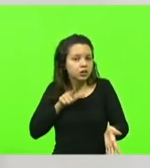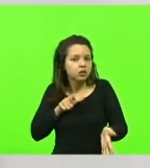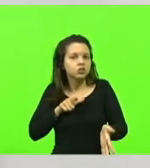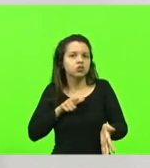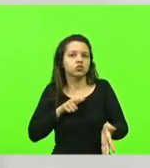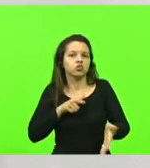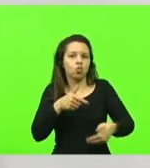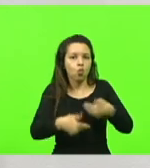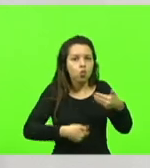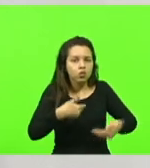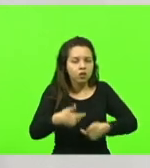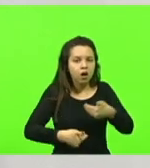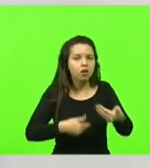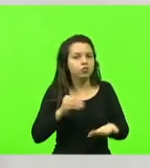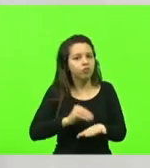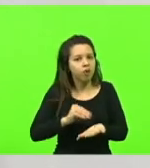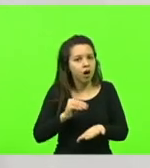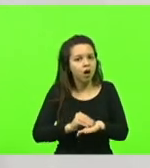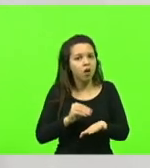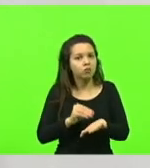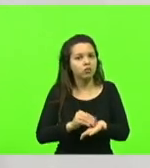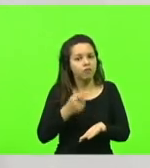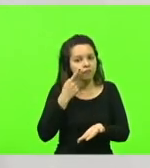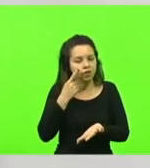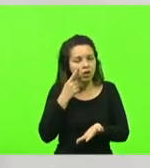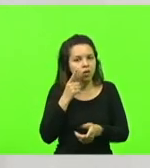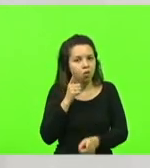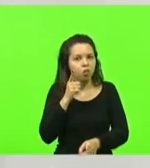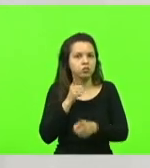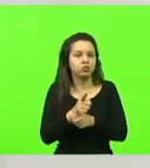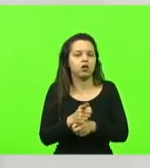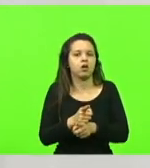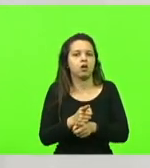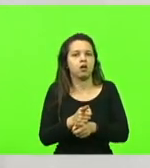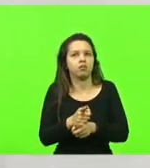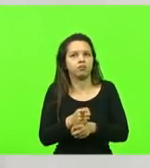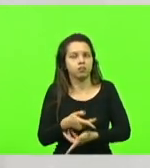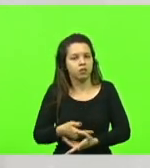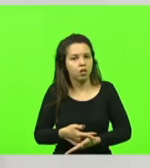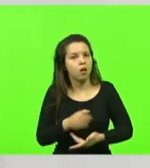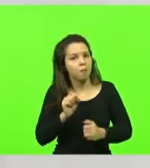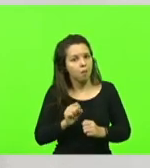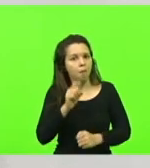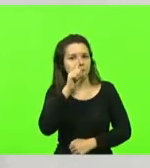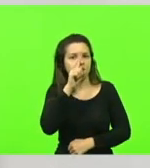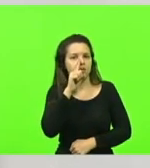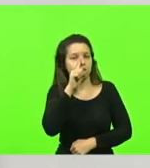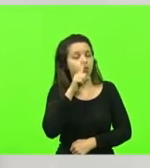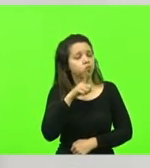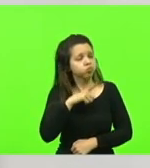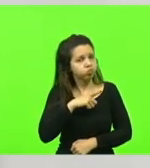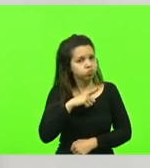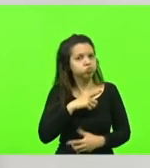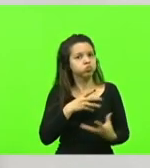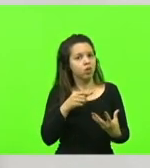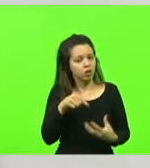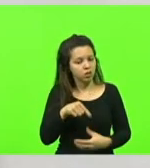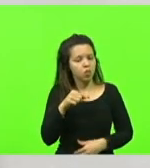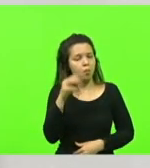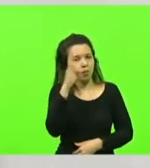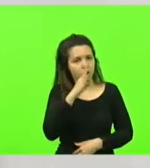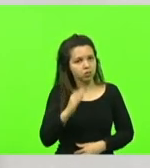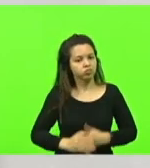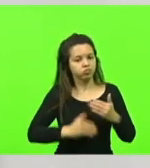que pudesse prever uma gestação de alto risco. Portanto, nós temos muito no Brasil que evoluir para